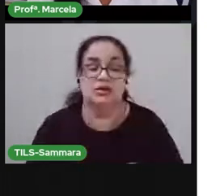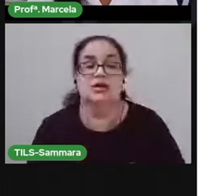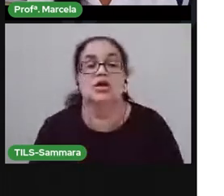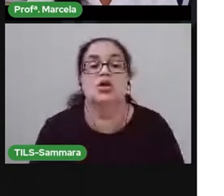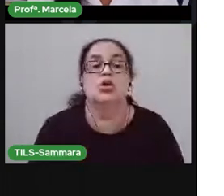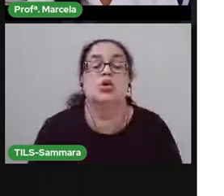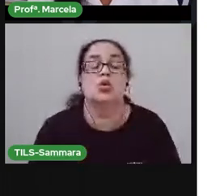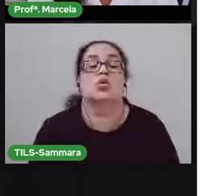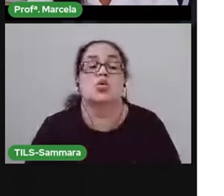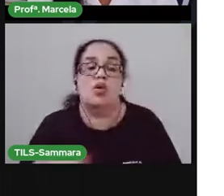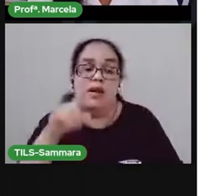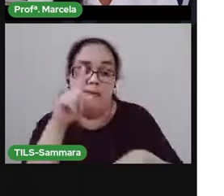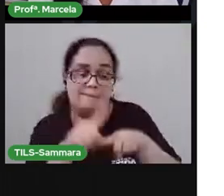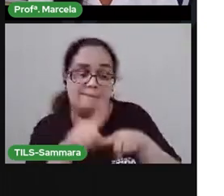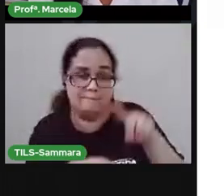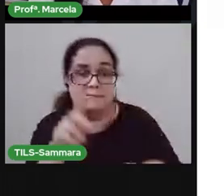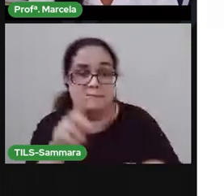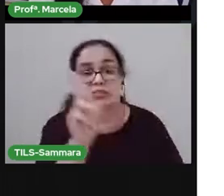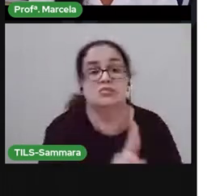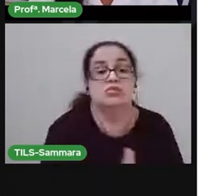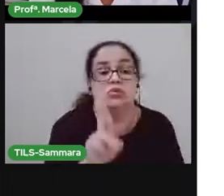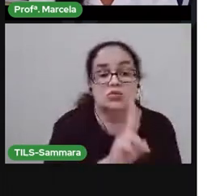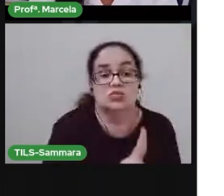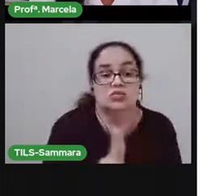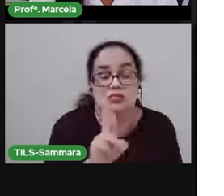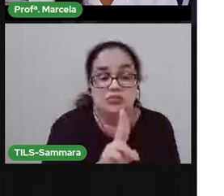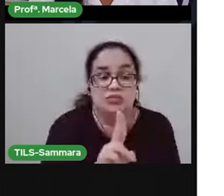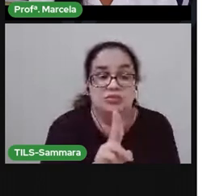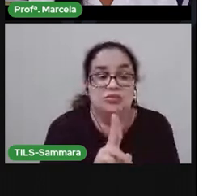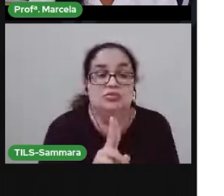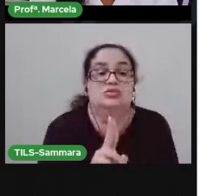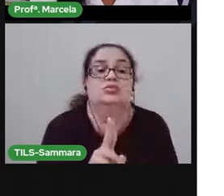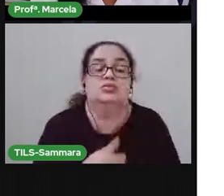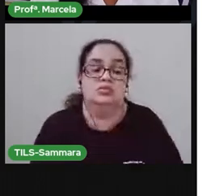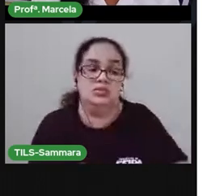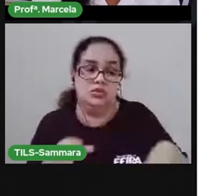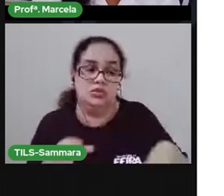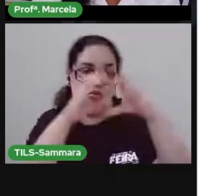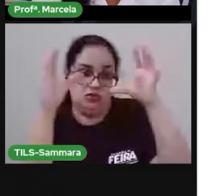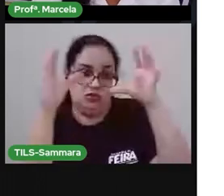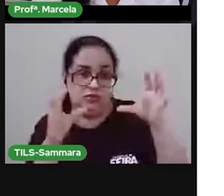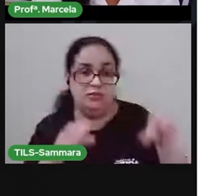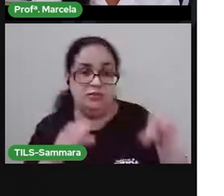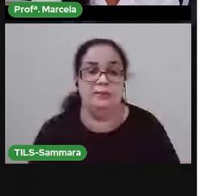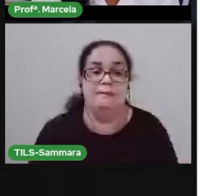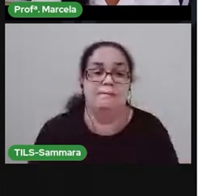material pode ter sido utilizado pra fazer esse vaso que está decorando esse quarto?